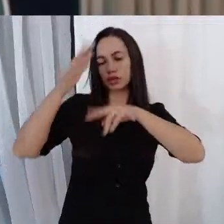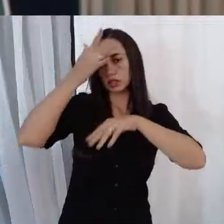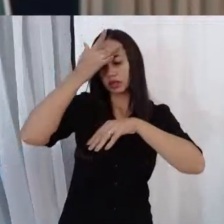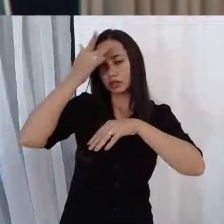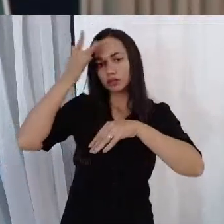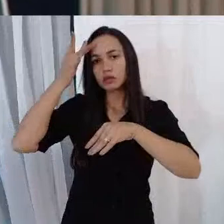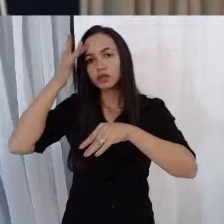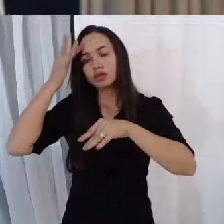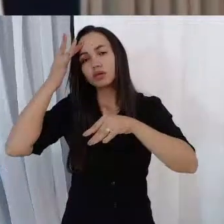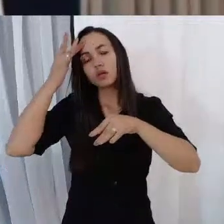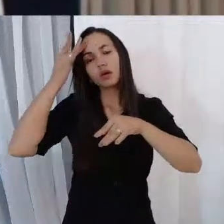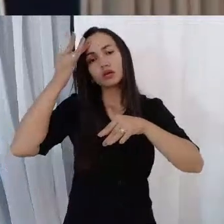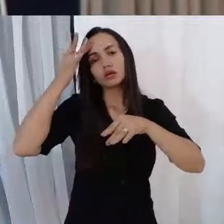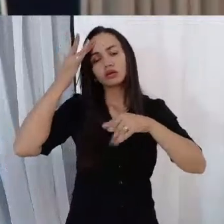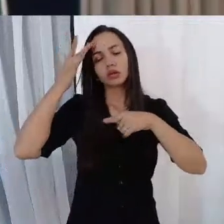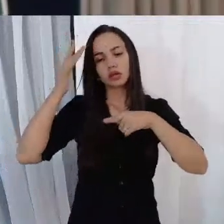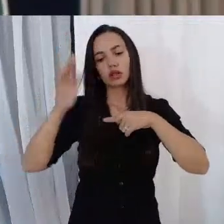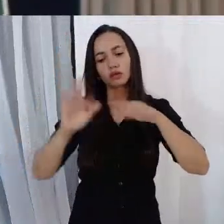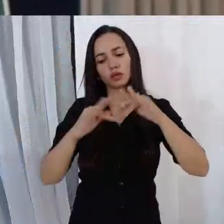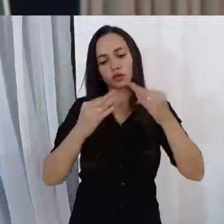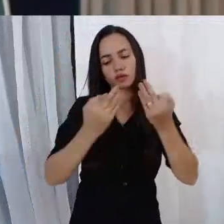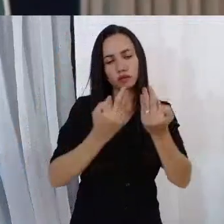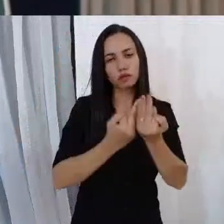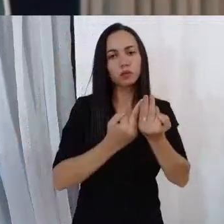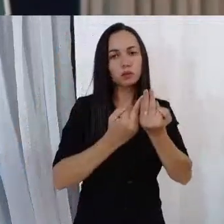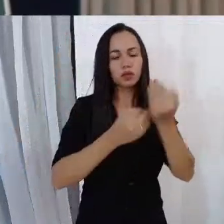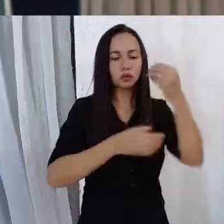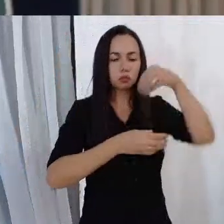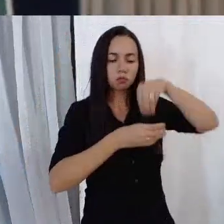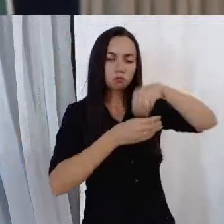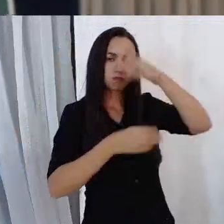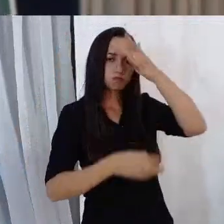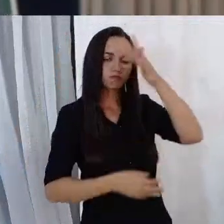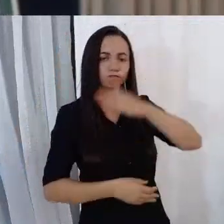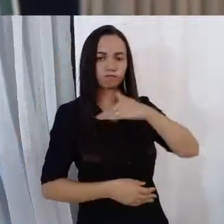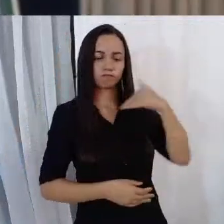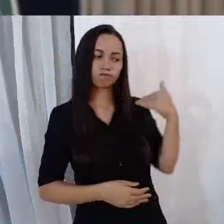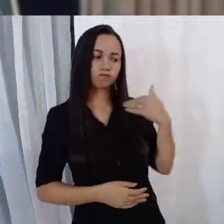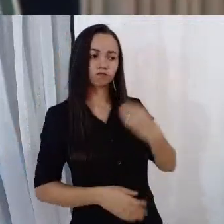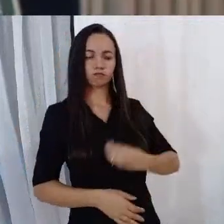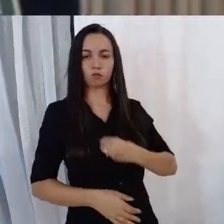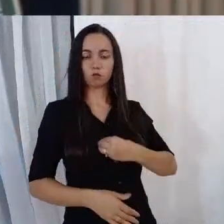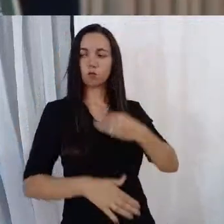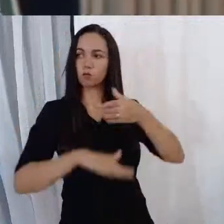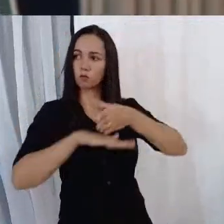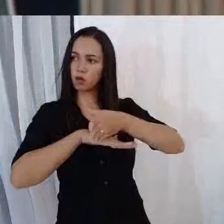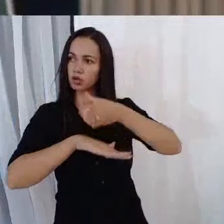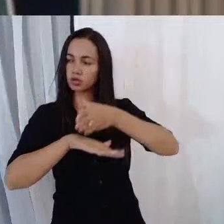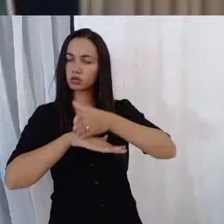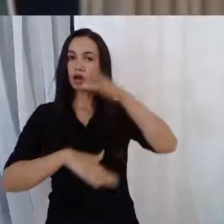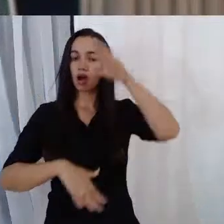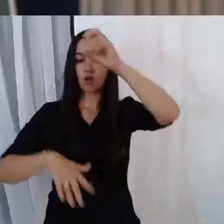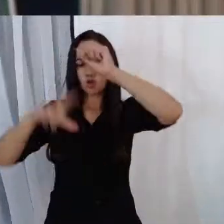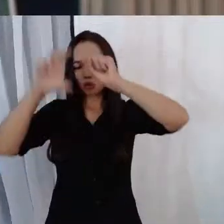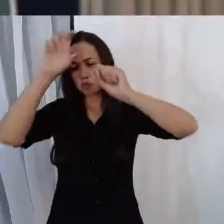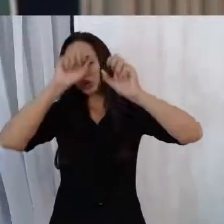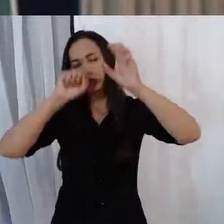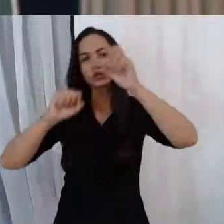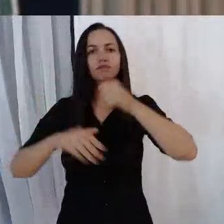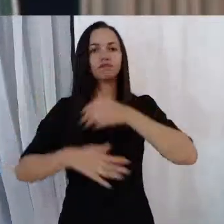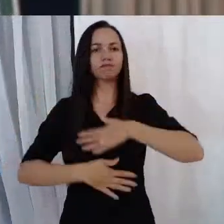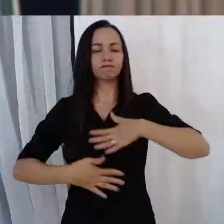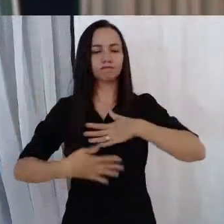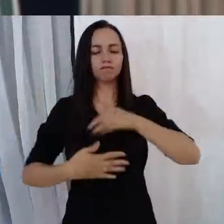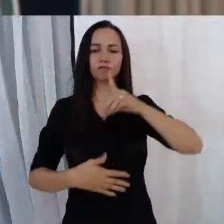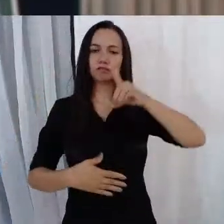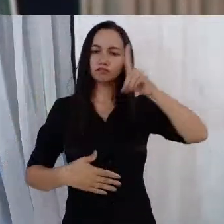alguém para essa doença. Então, participar, viver tudo isso, é mais do que um aprendizado, é uma honra. Deus